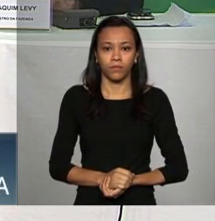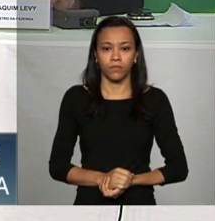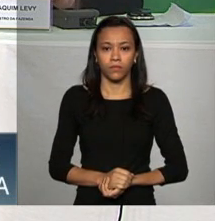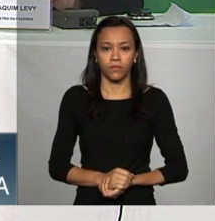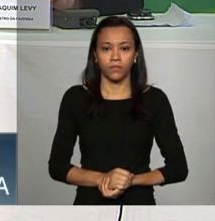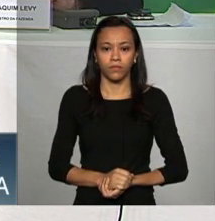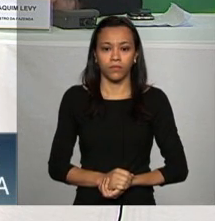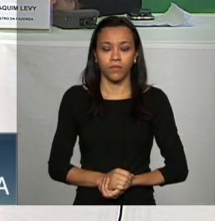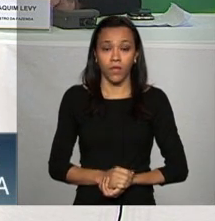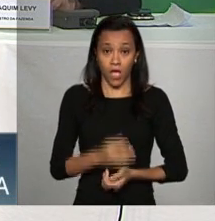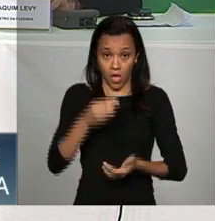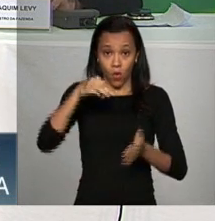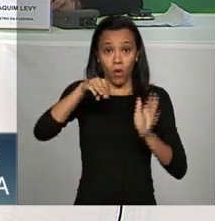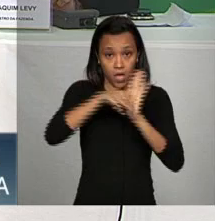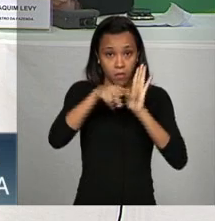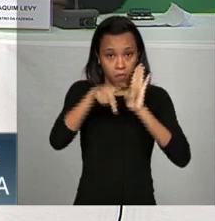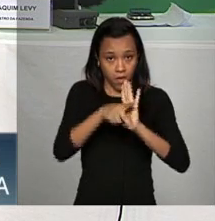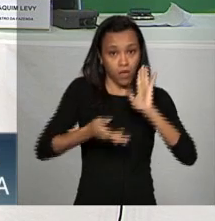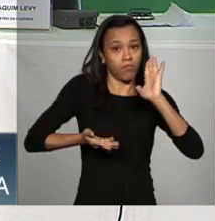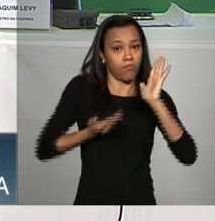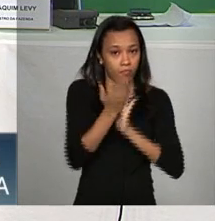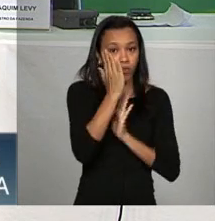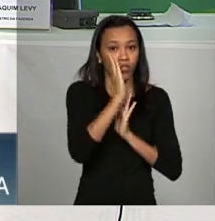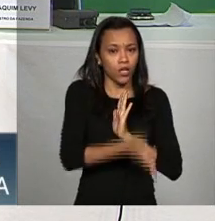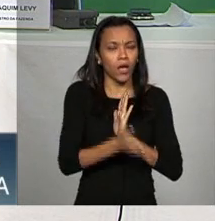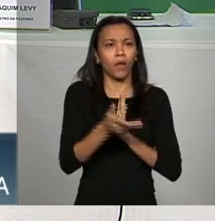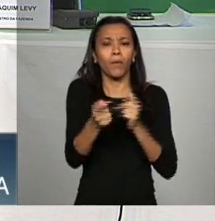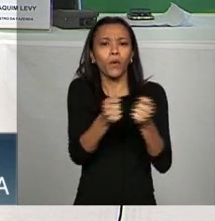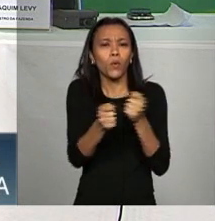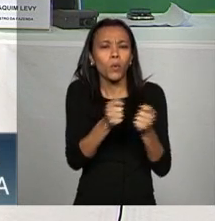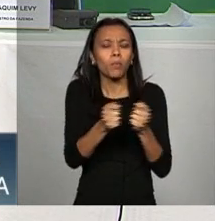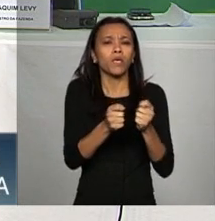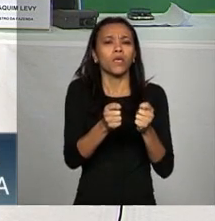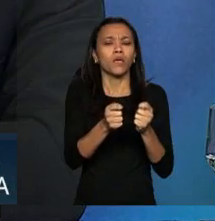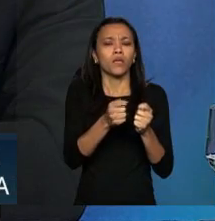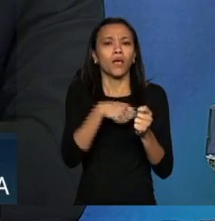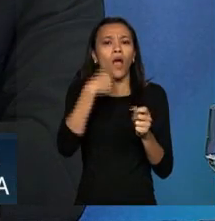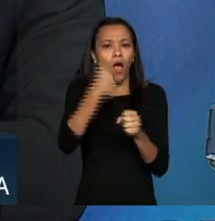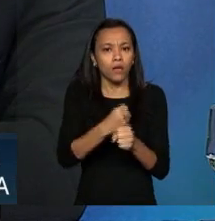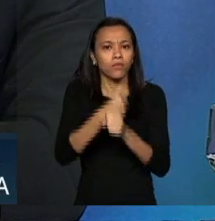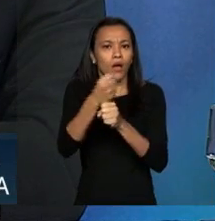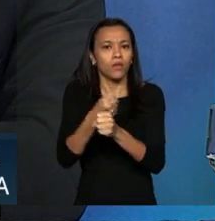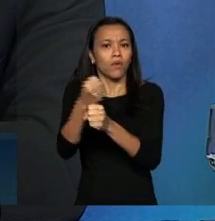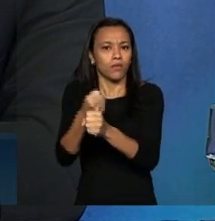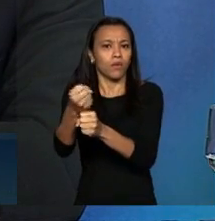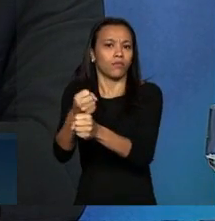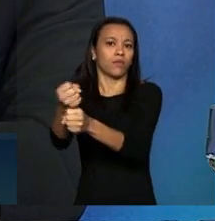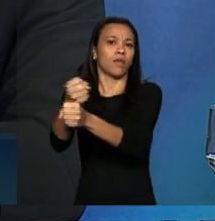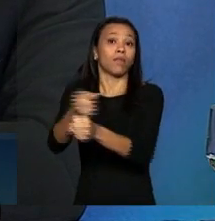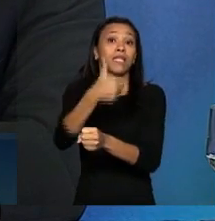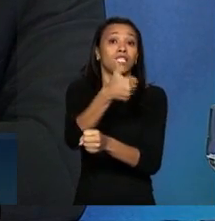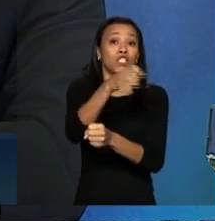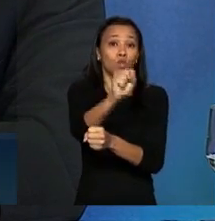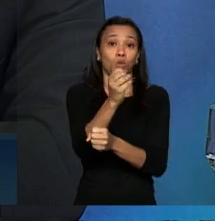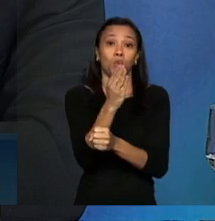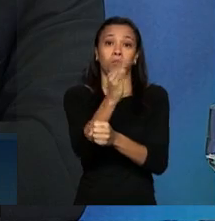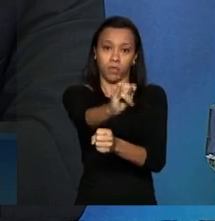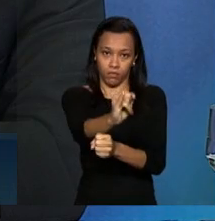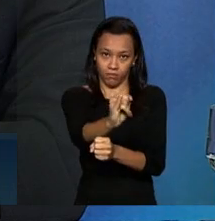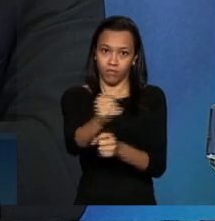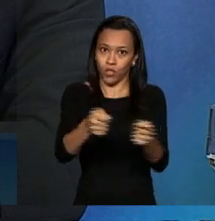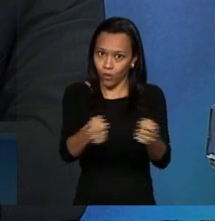com as MPs aprovadas a economia que era prevista em bases anuais era inicialmente de 18 bilhões